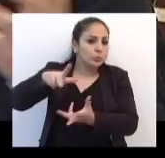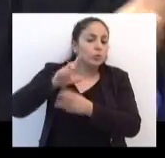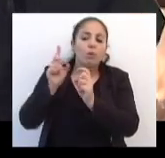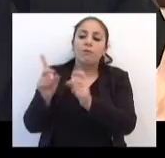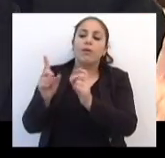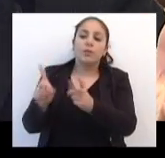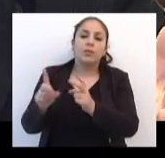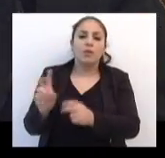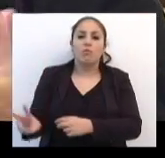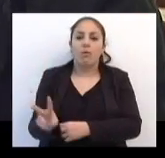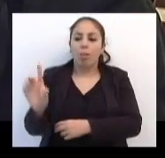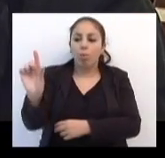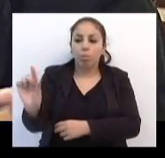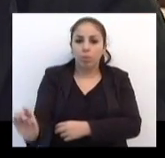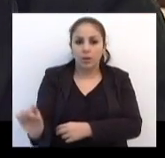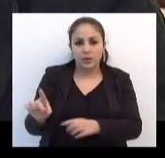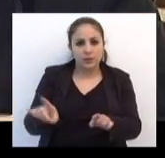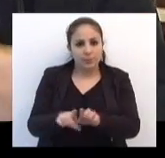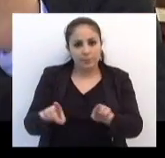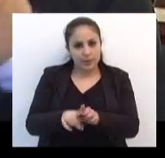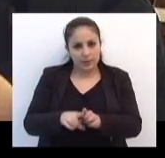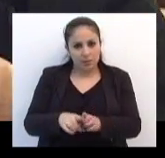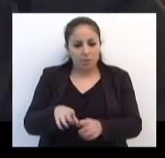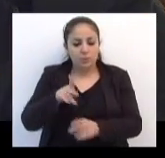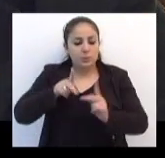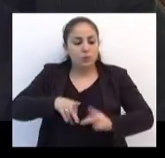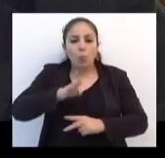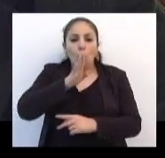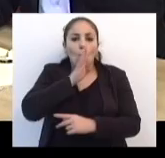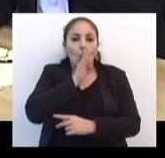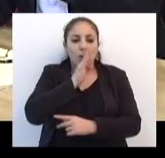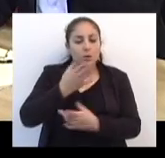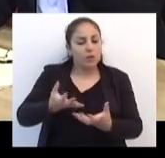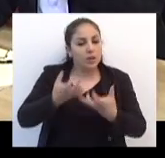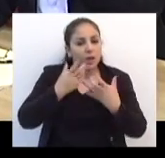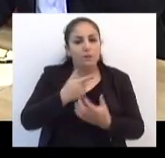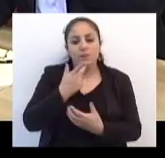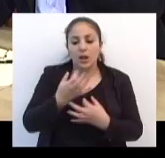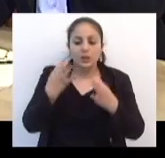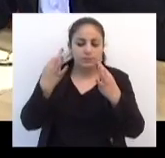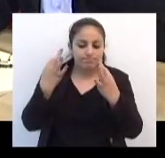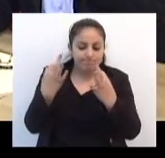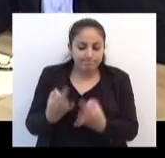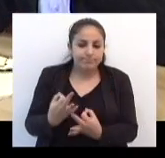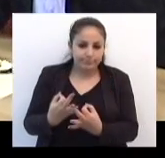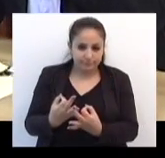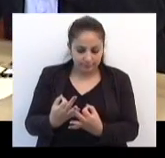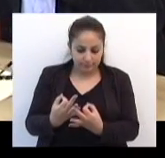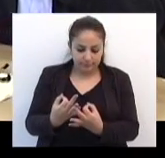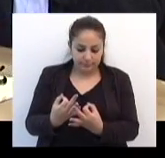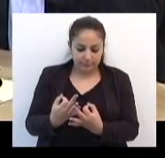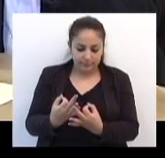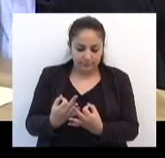Não é mais nossa. Era brasileira, não é mais. Ninguém fala nada. Quero dizer com toda a segurança,